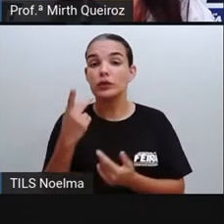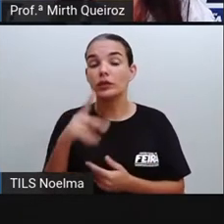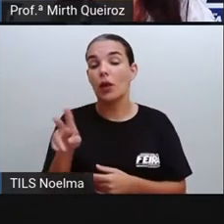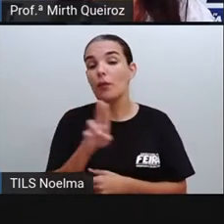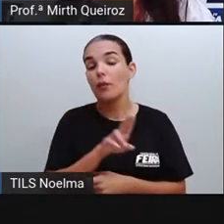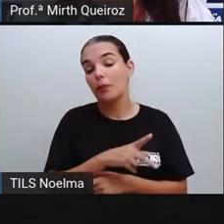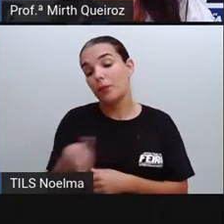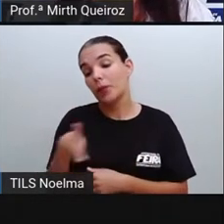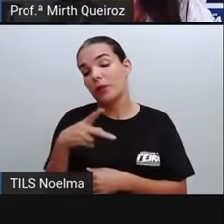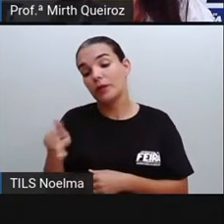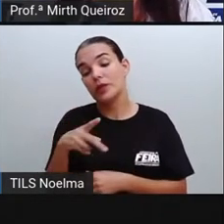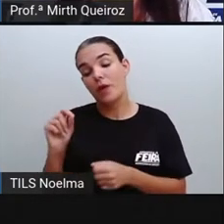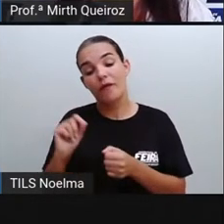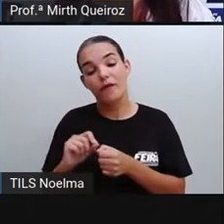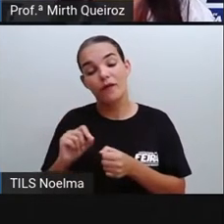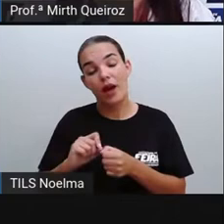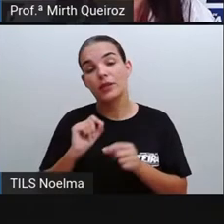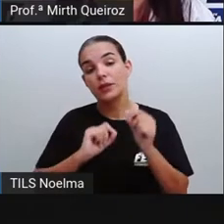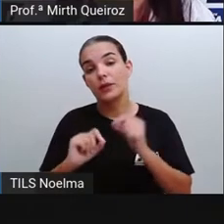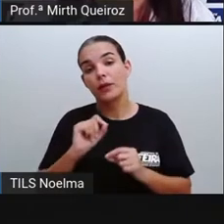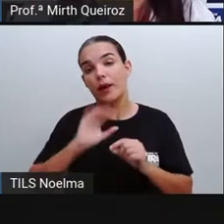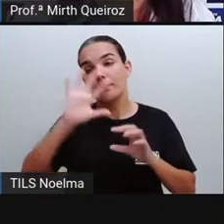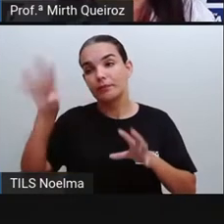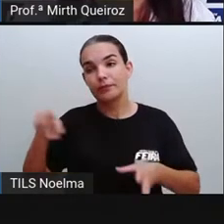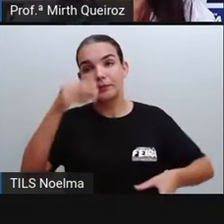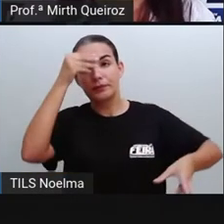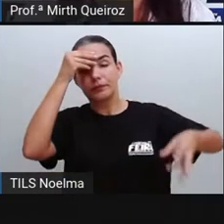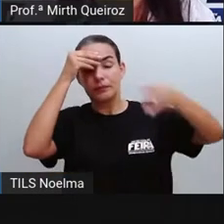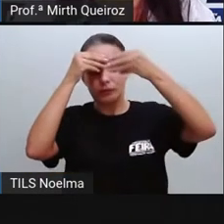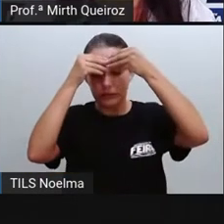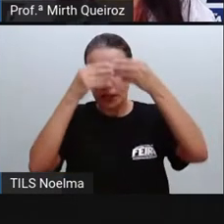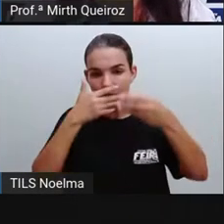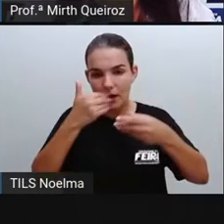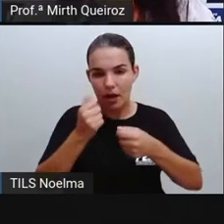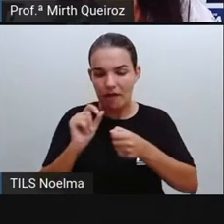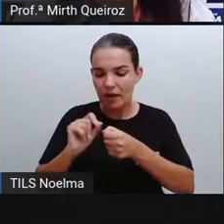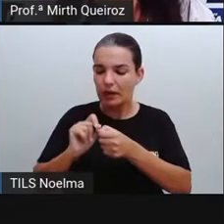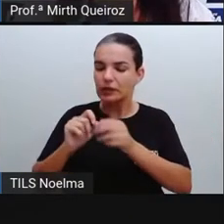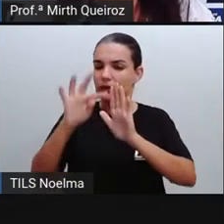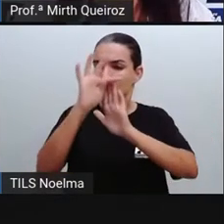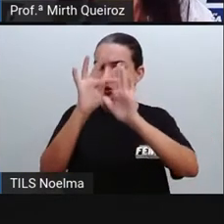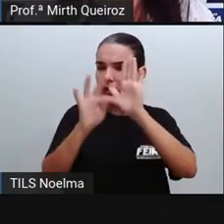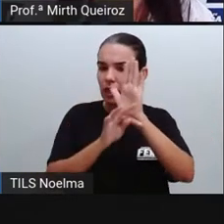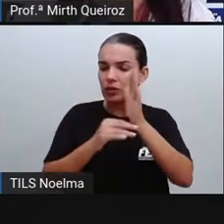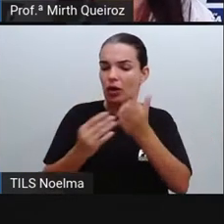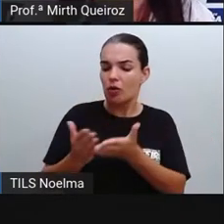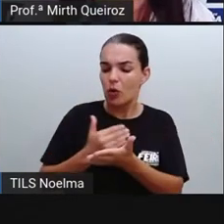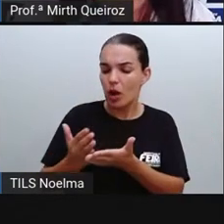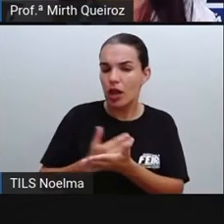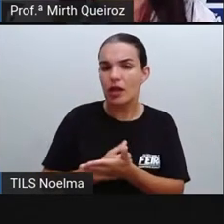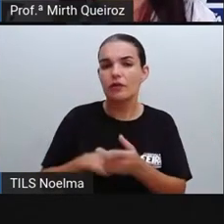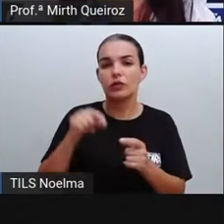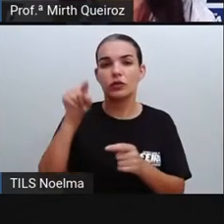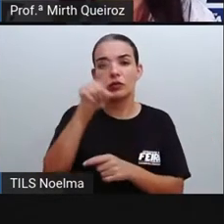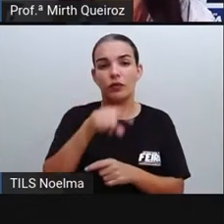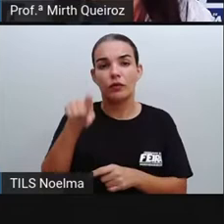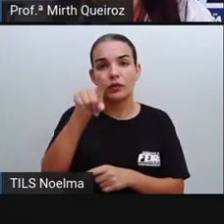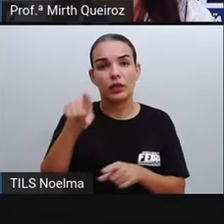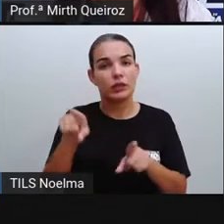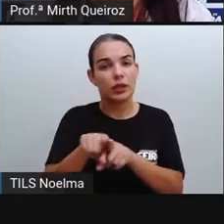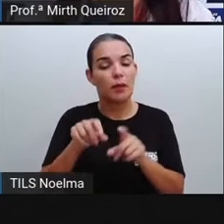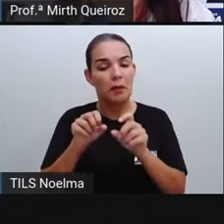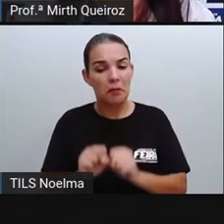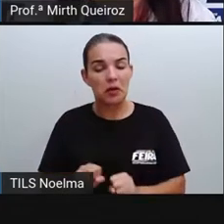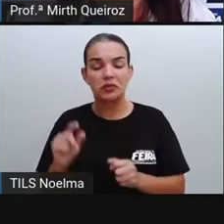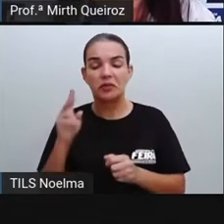texto, né? fluxograma, para que vocês possam compreender melhor aí. Nos livros de vocês, vocês podem ver a utilização